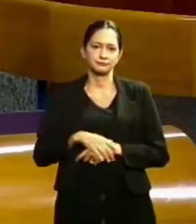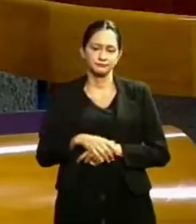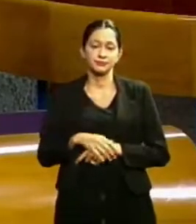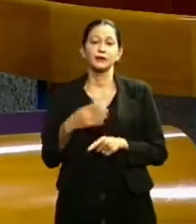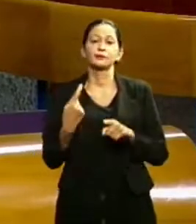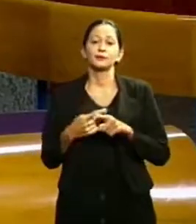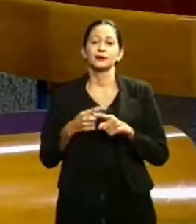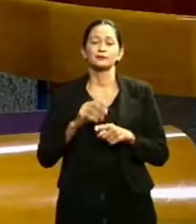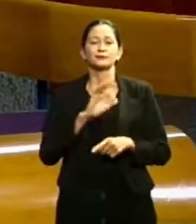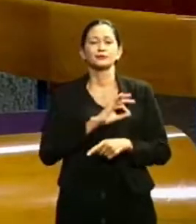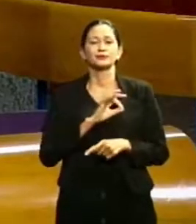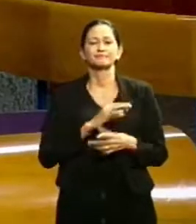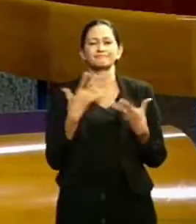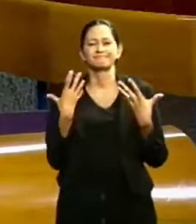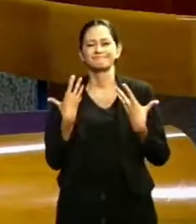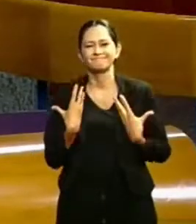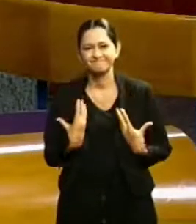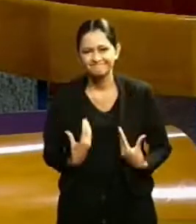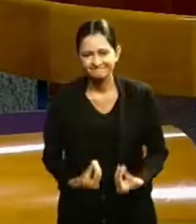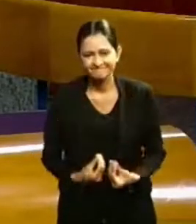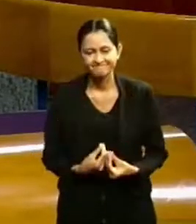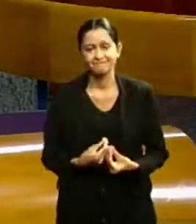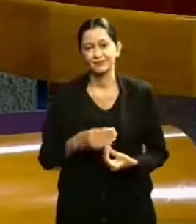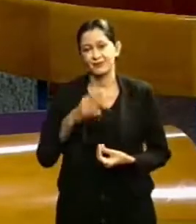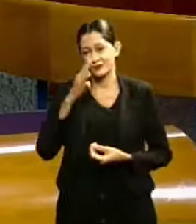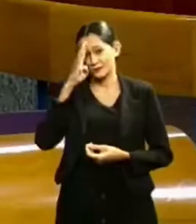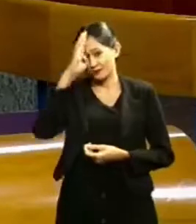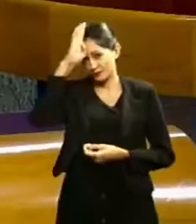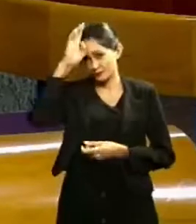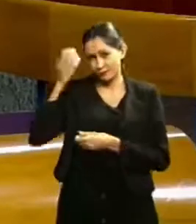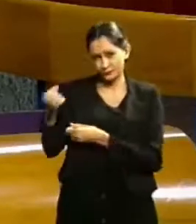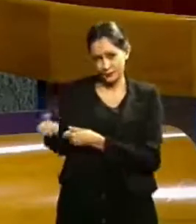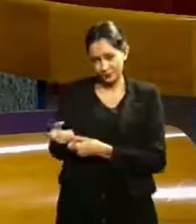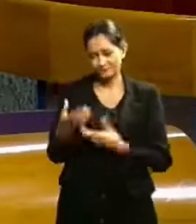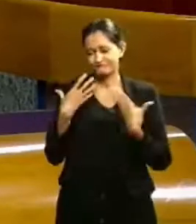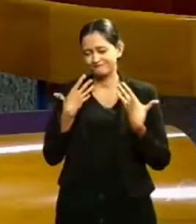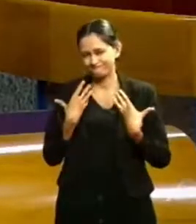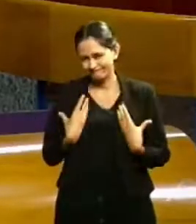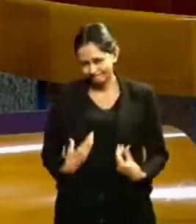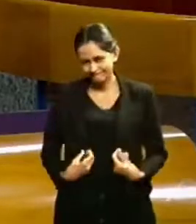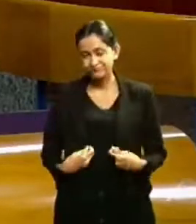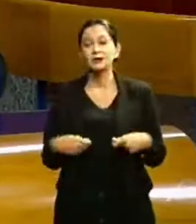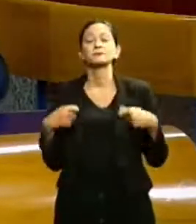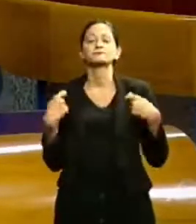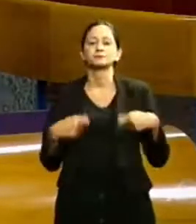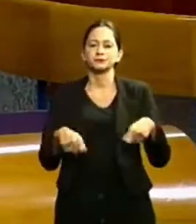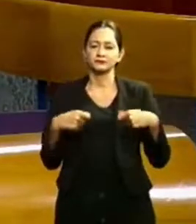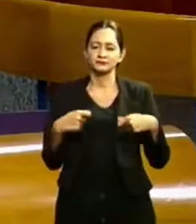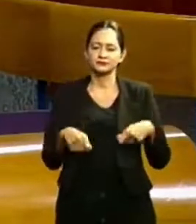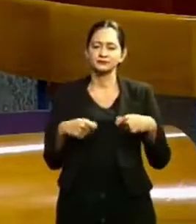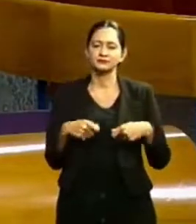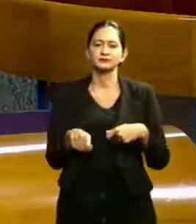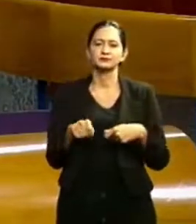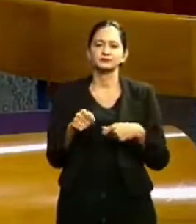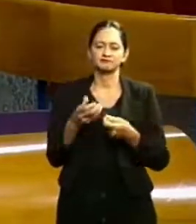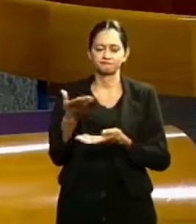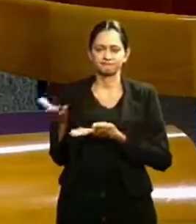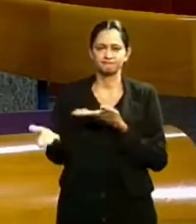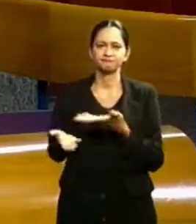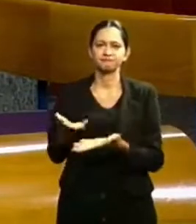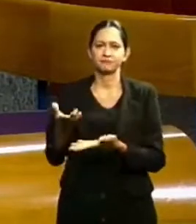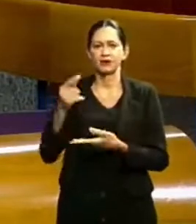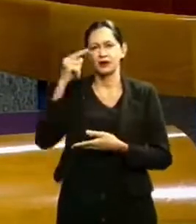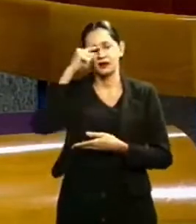os policiais estão cansados, os bombeiros estão cansados, e precisa ter a reciprocidade do